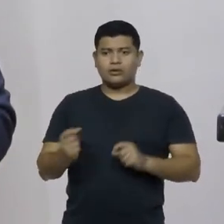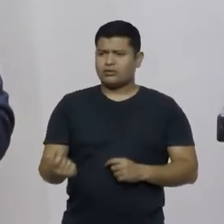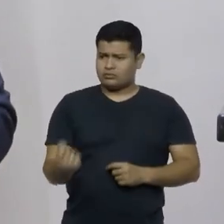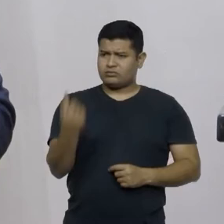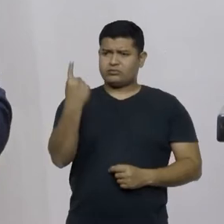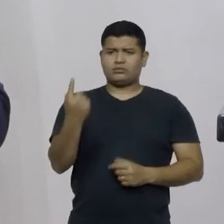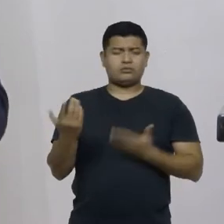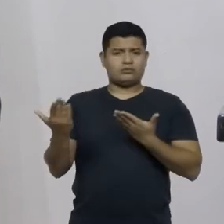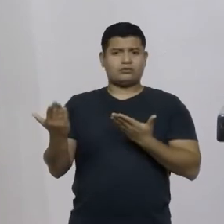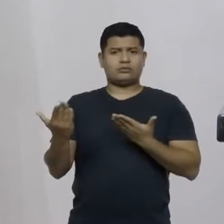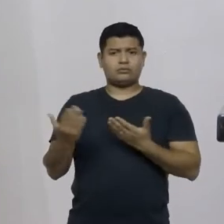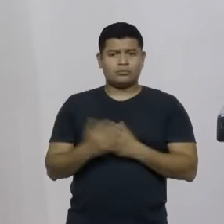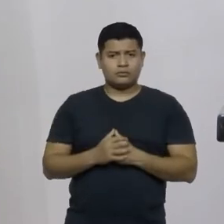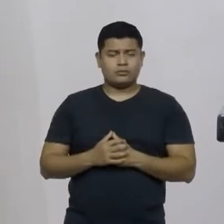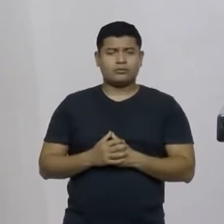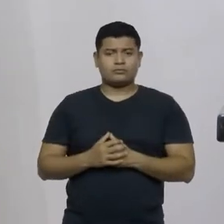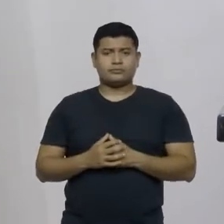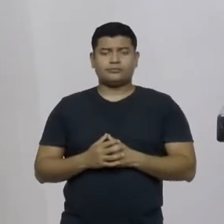Sabe, eu,